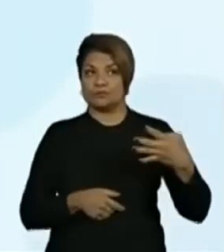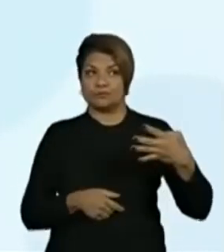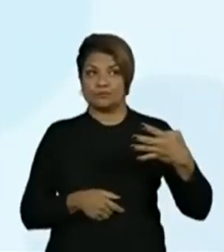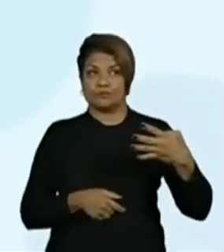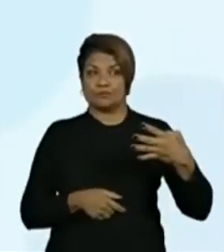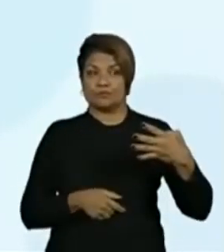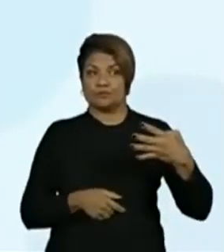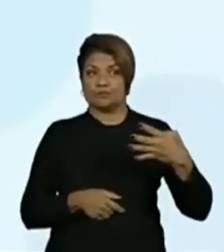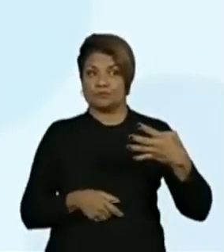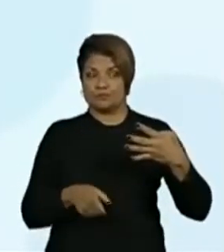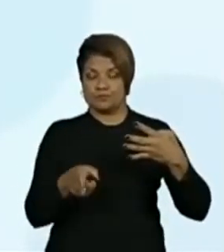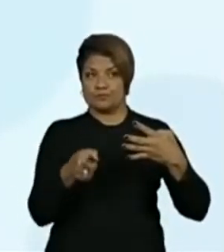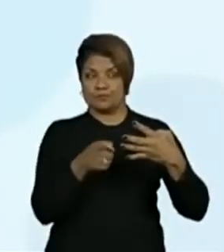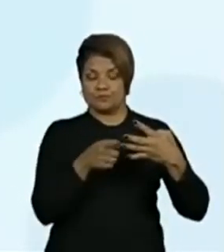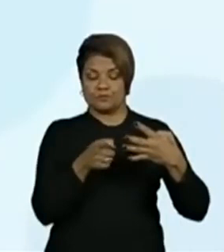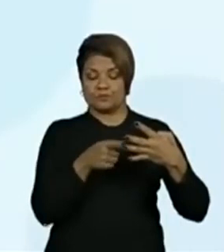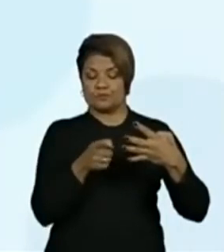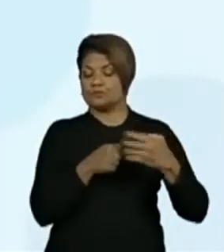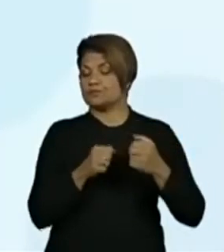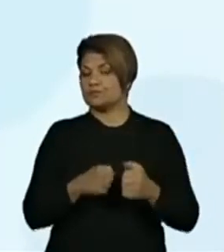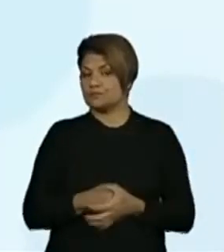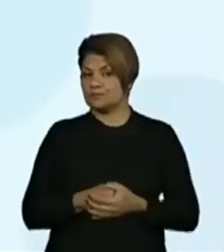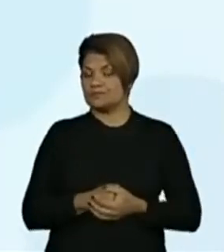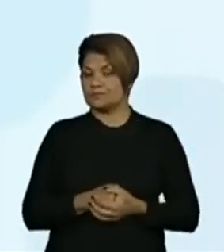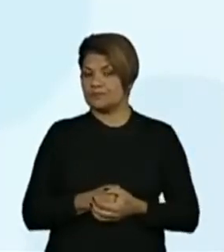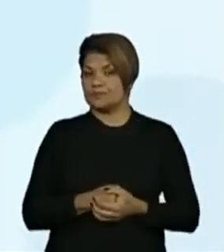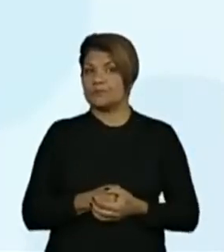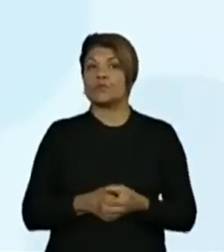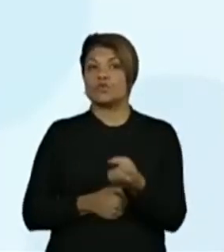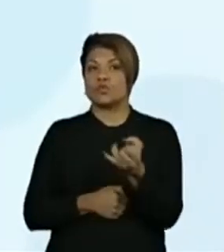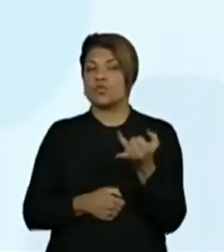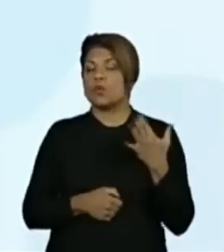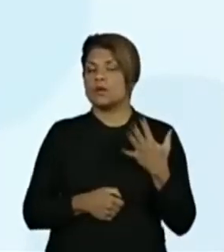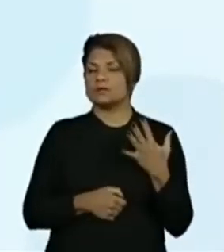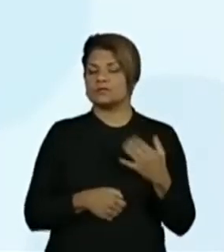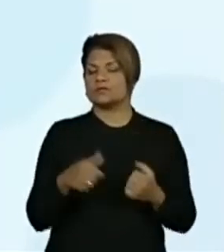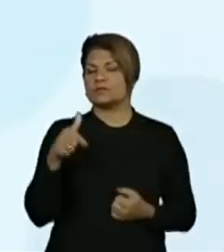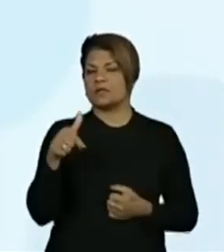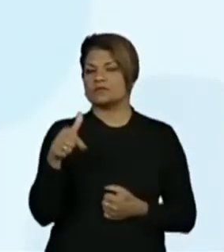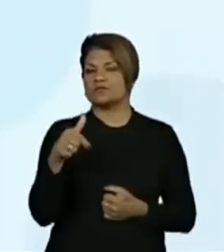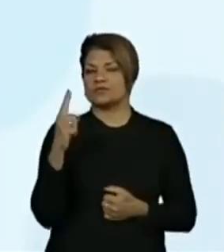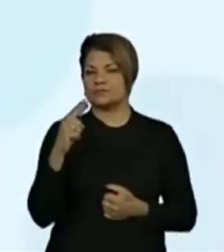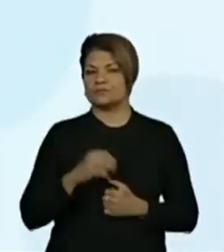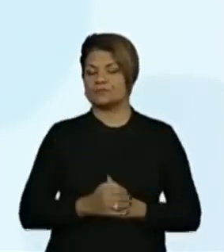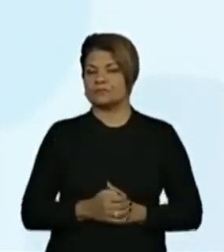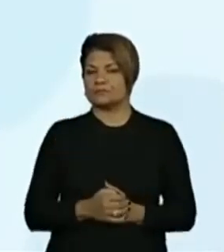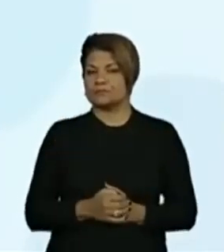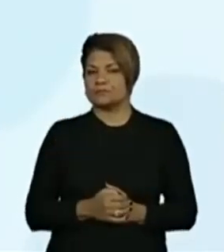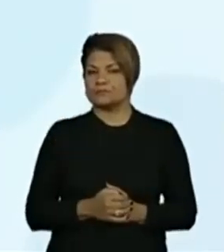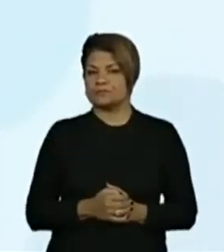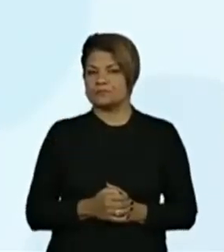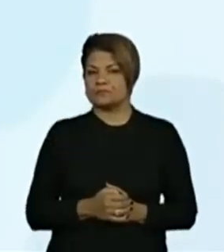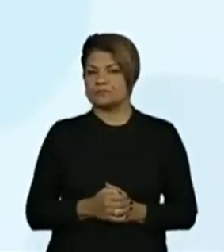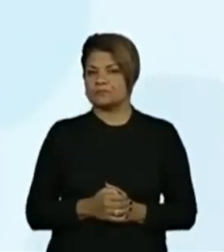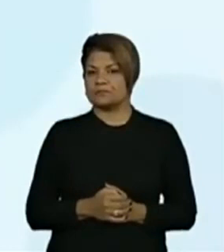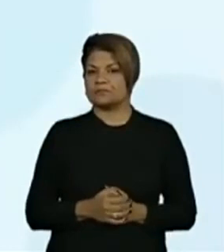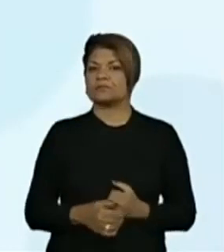Opa! Acho que conseguimos marcar. Ele vale quanto, esse 7? Ele vale